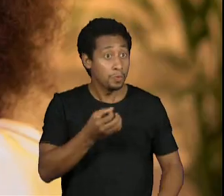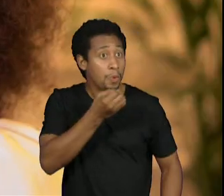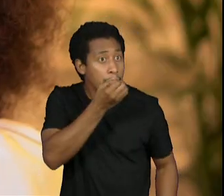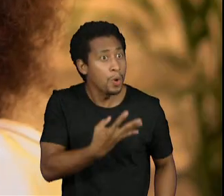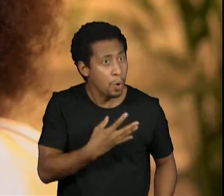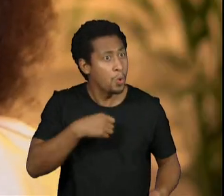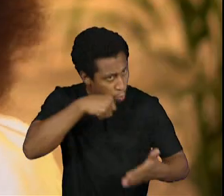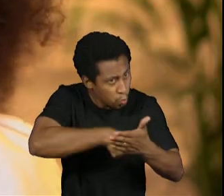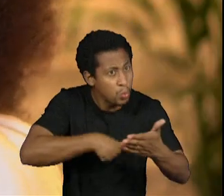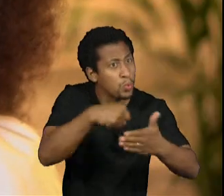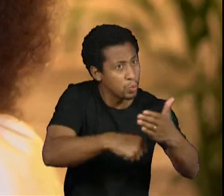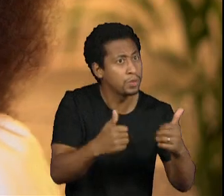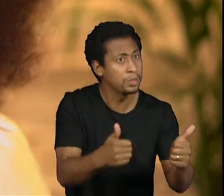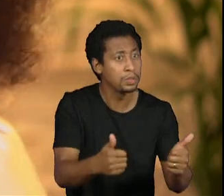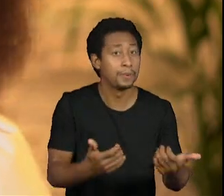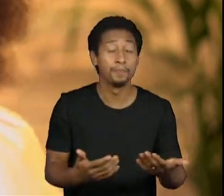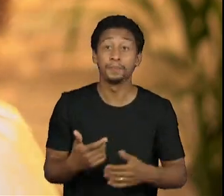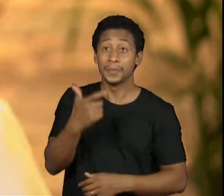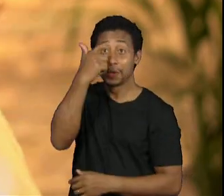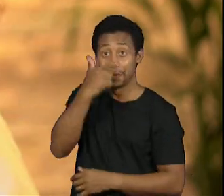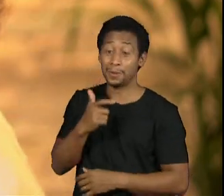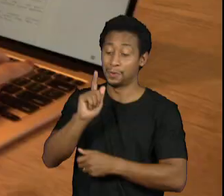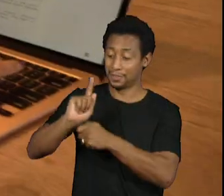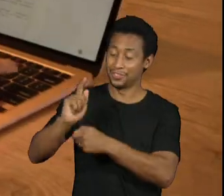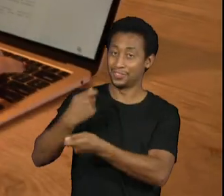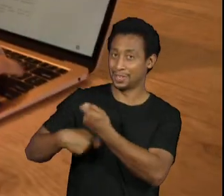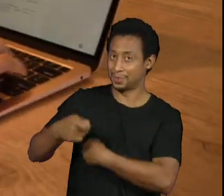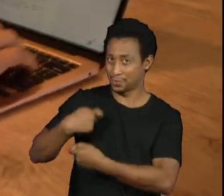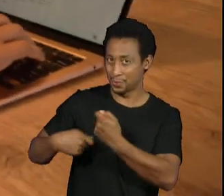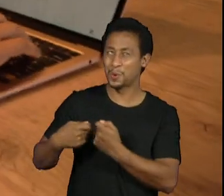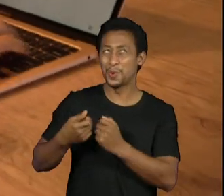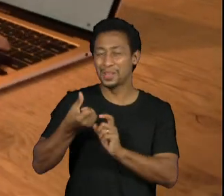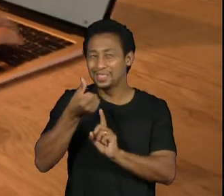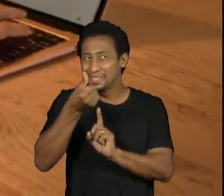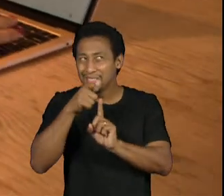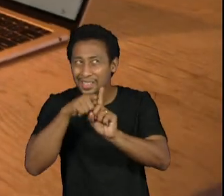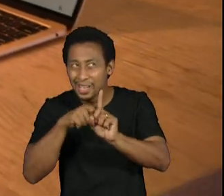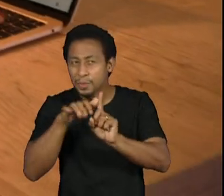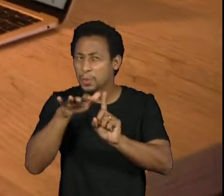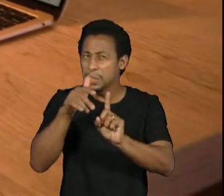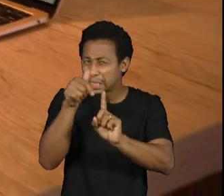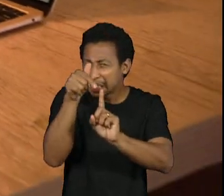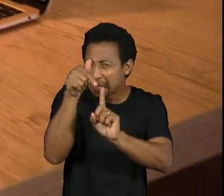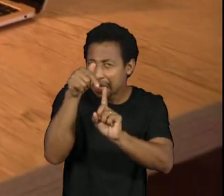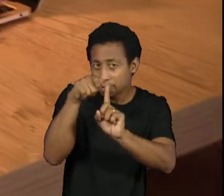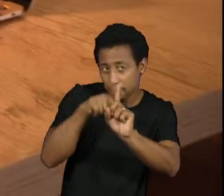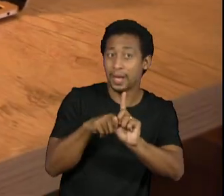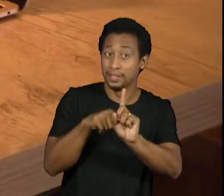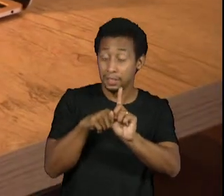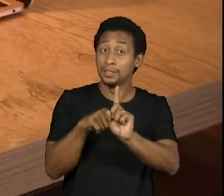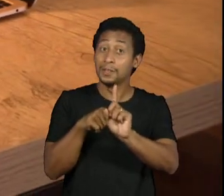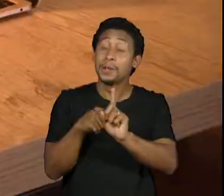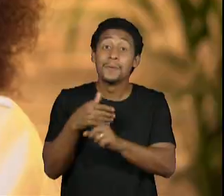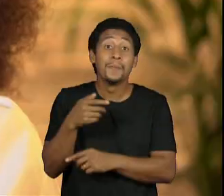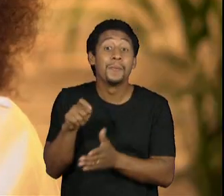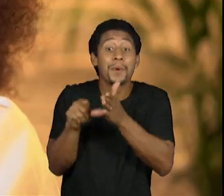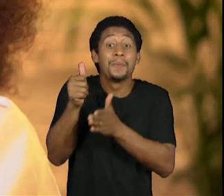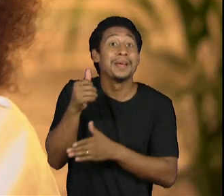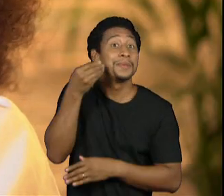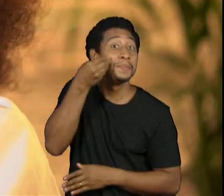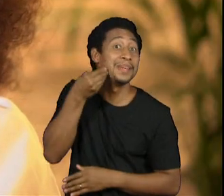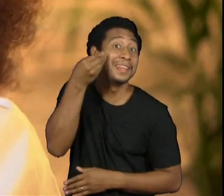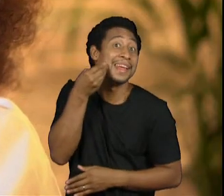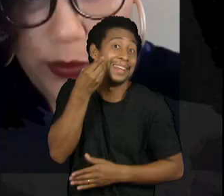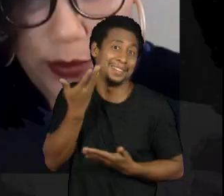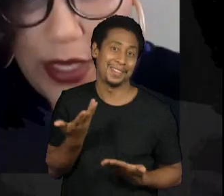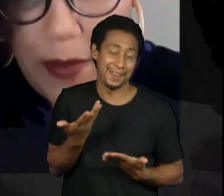Sou editora há seis, sete meses, então é minha primeira experiência como editora, então tem sido um grande aprendizado, né? A gente tem uma